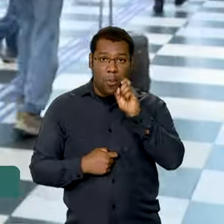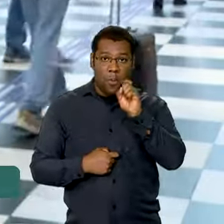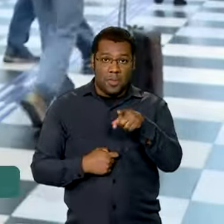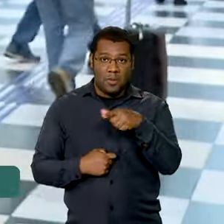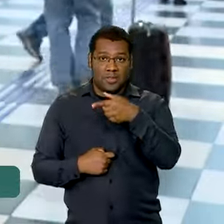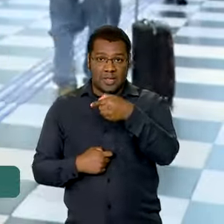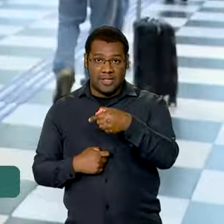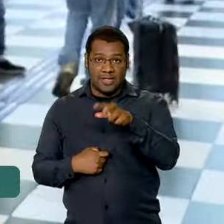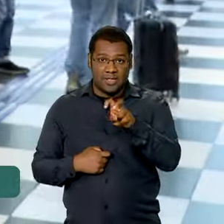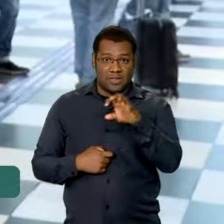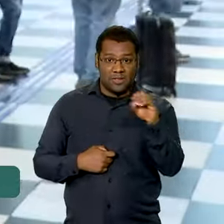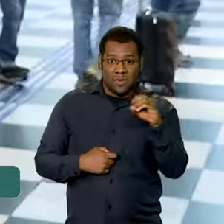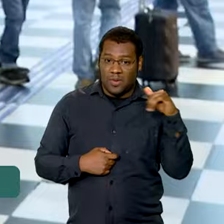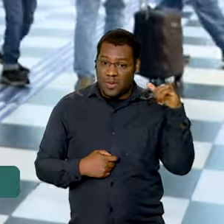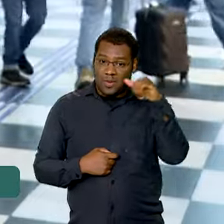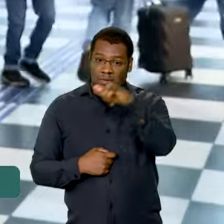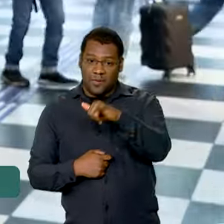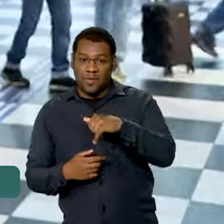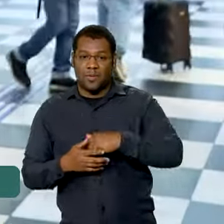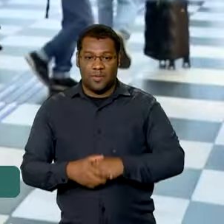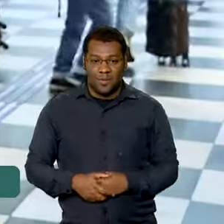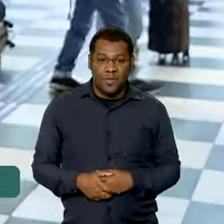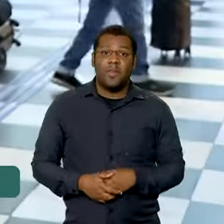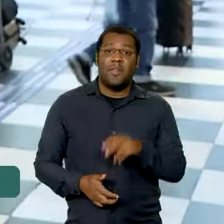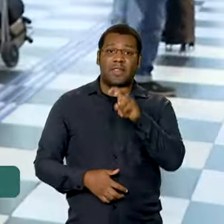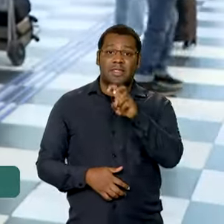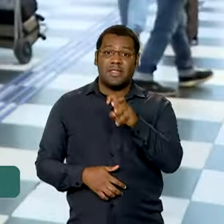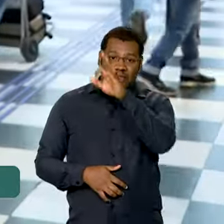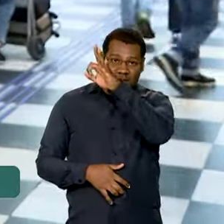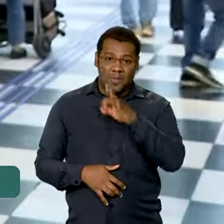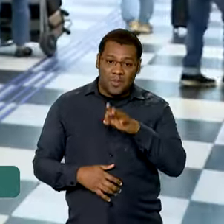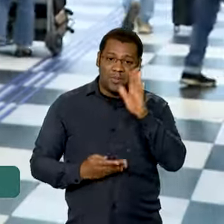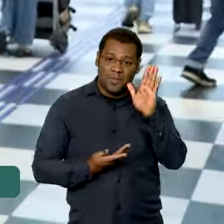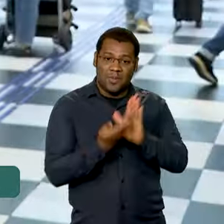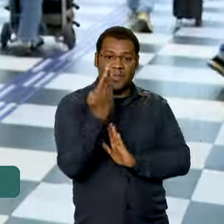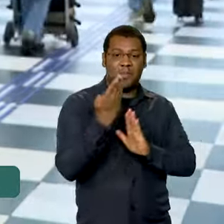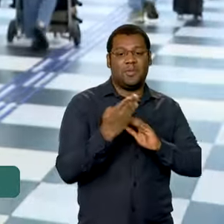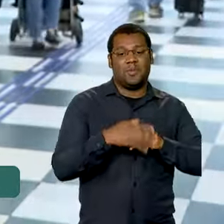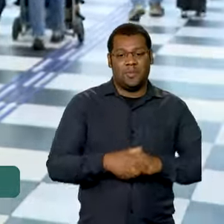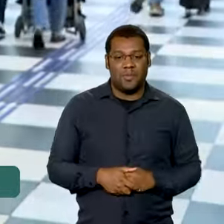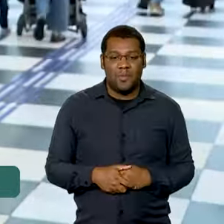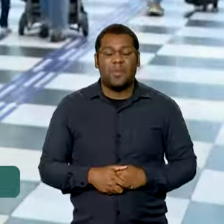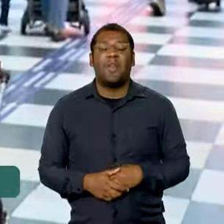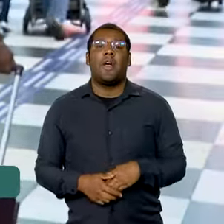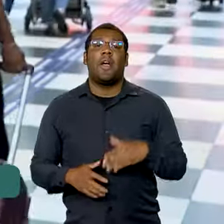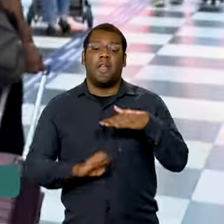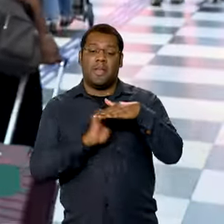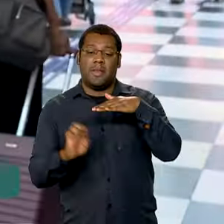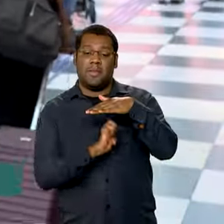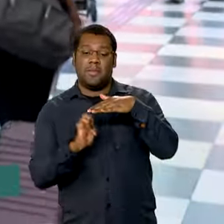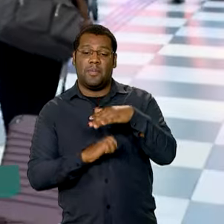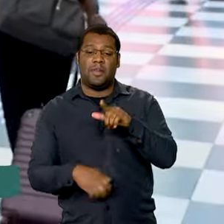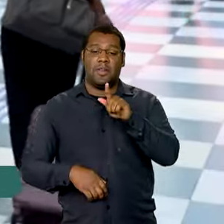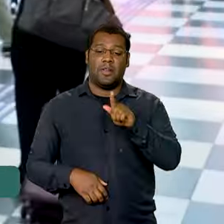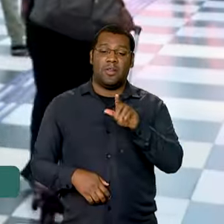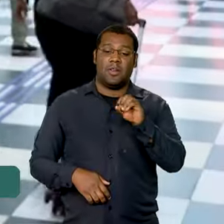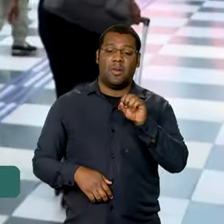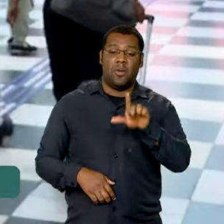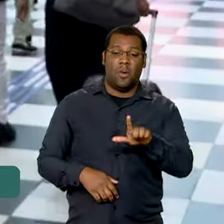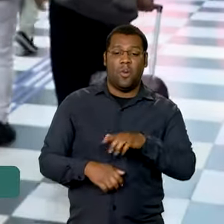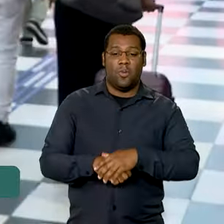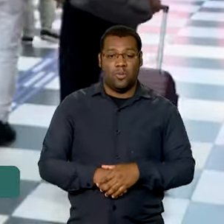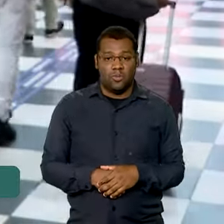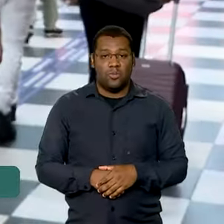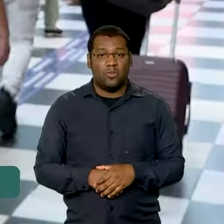5% em relação ao mesmo período do ano passado. Com a Gol, serão 2.400